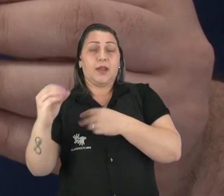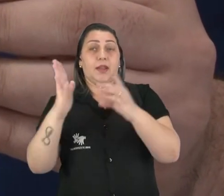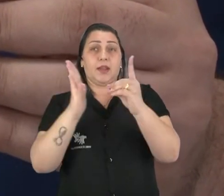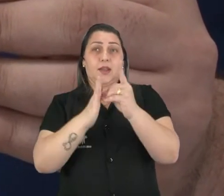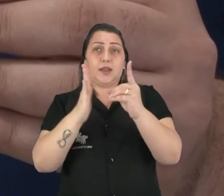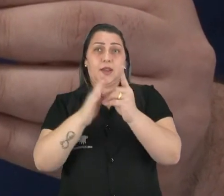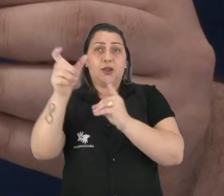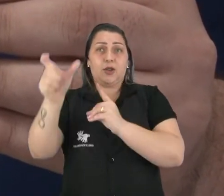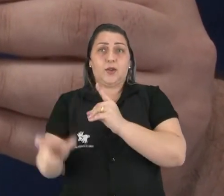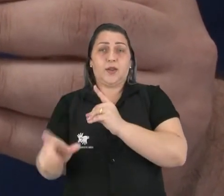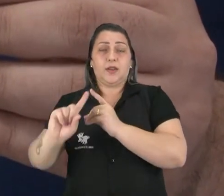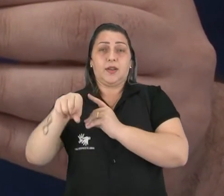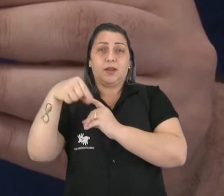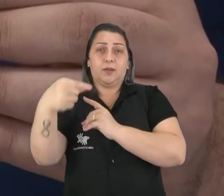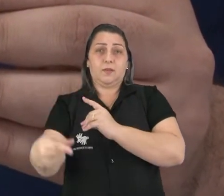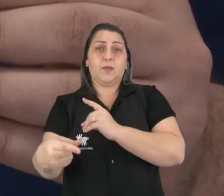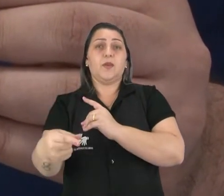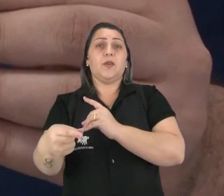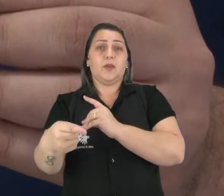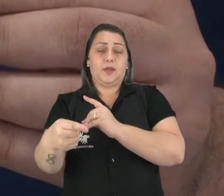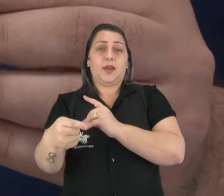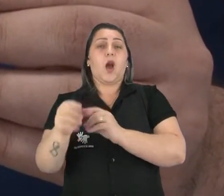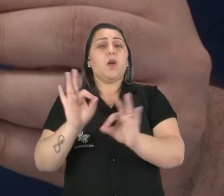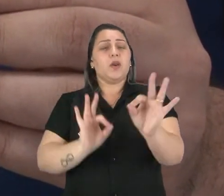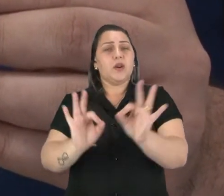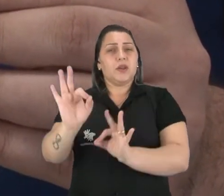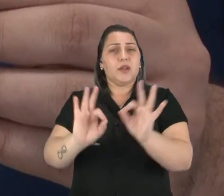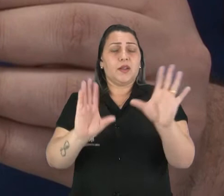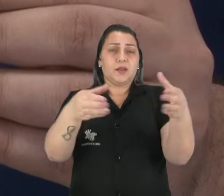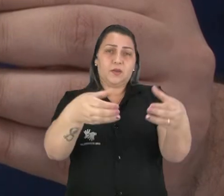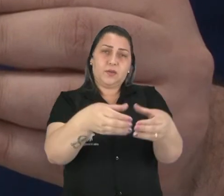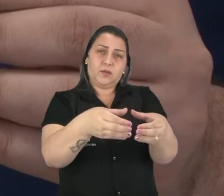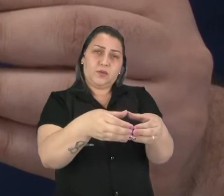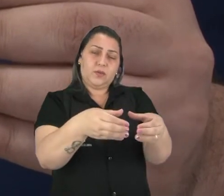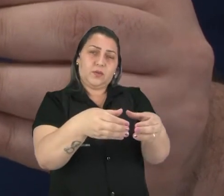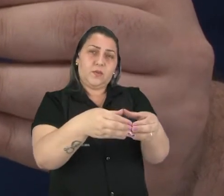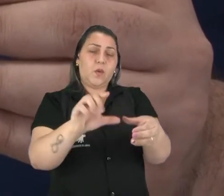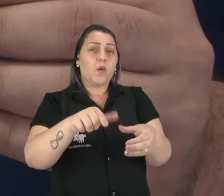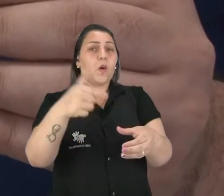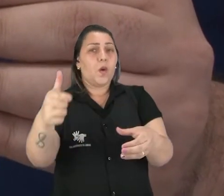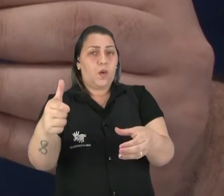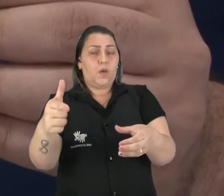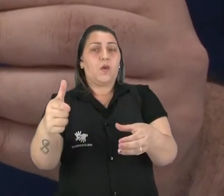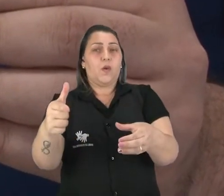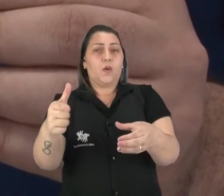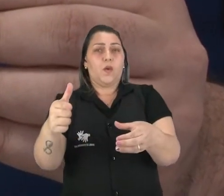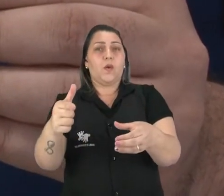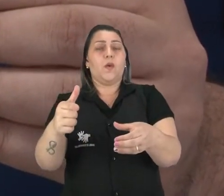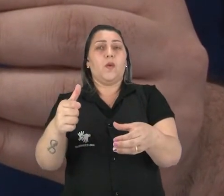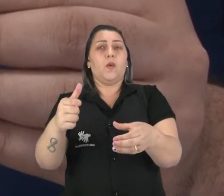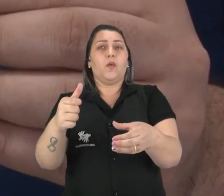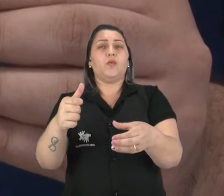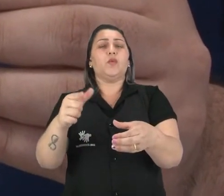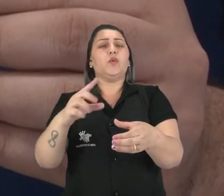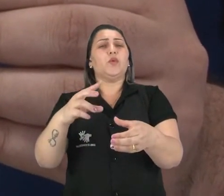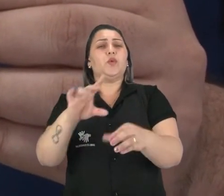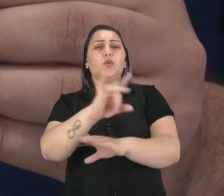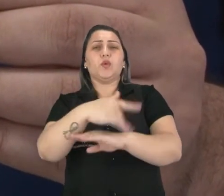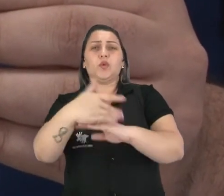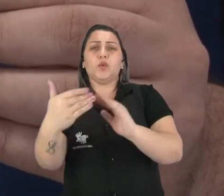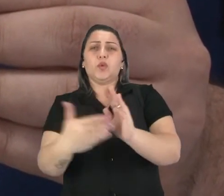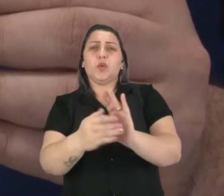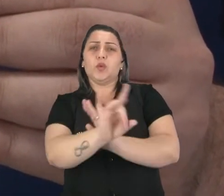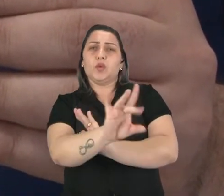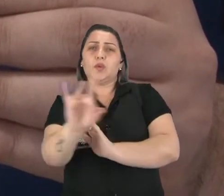Após o período de confinamento, eles são organizados em grupos ou partidos, todos identificados com